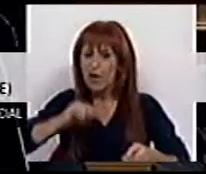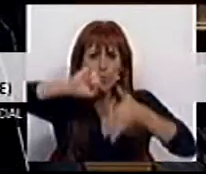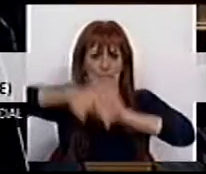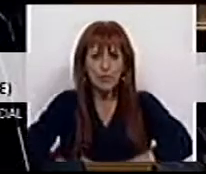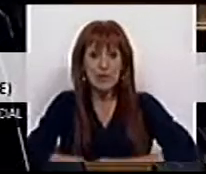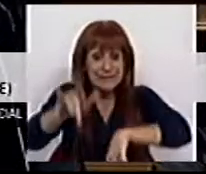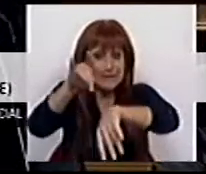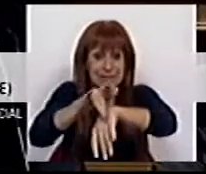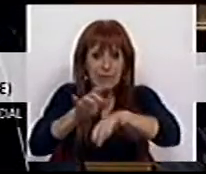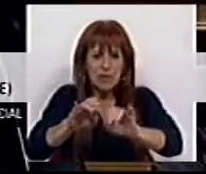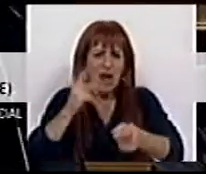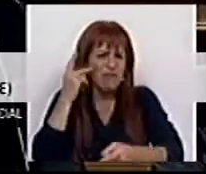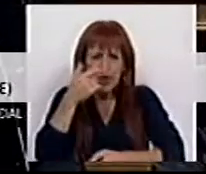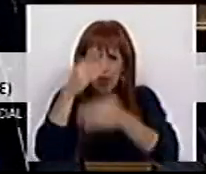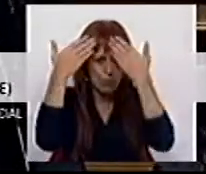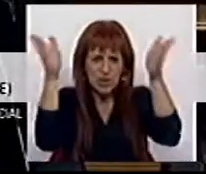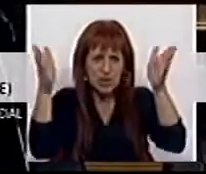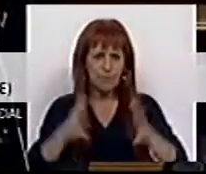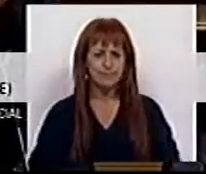profunda e tão sensível para a vida da democracia.